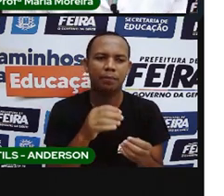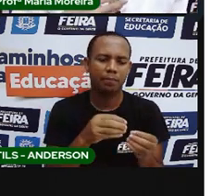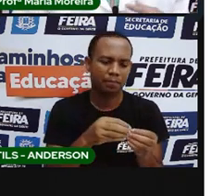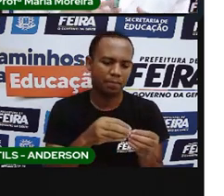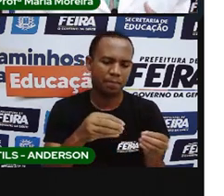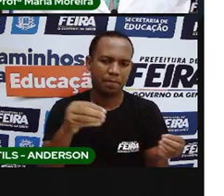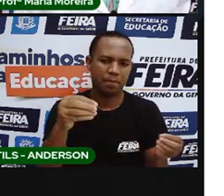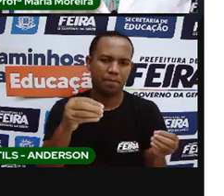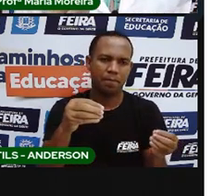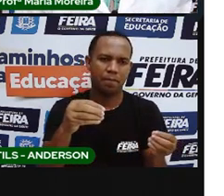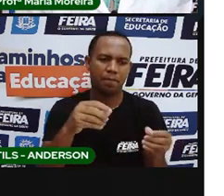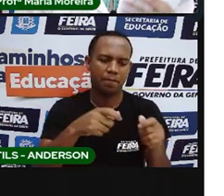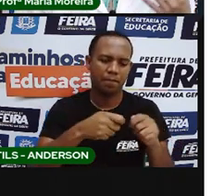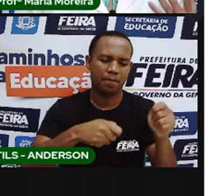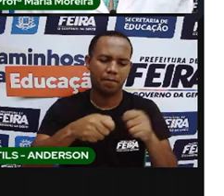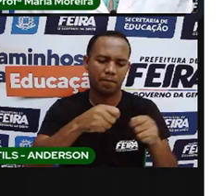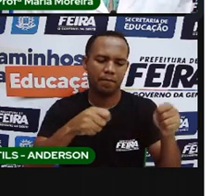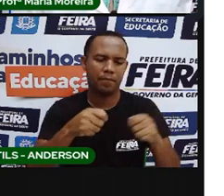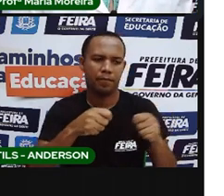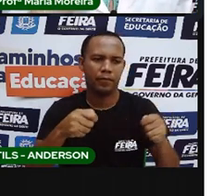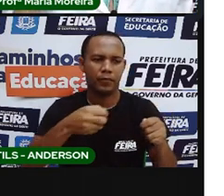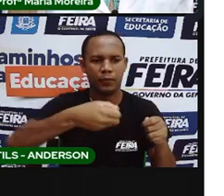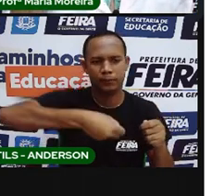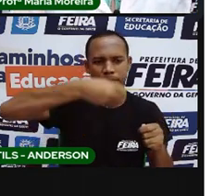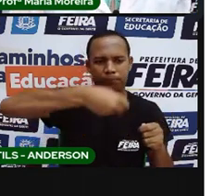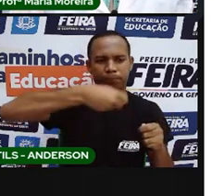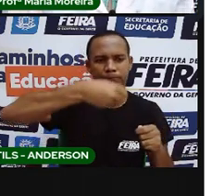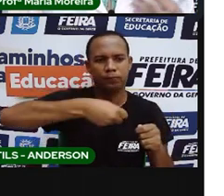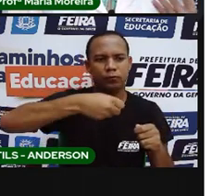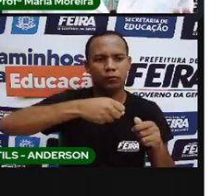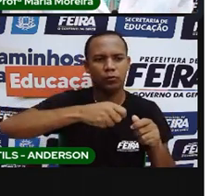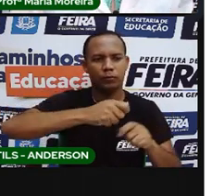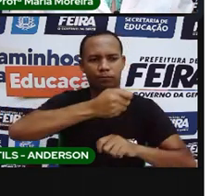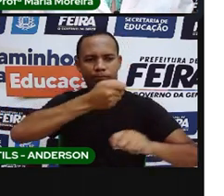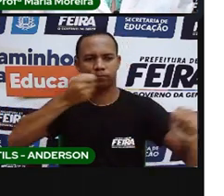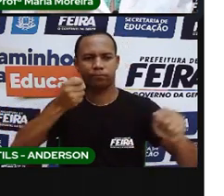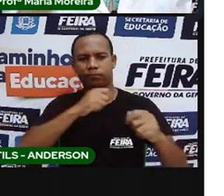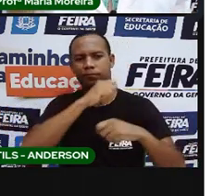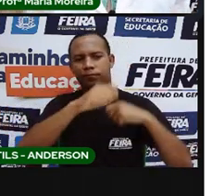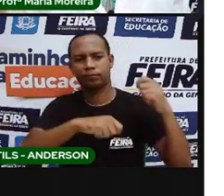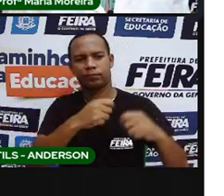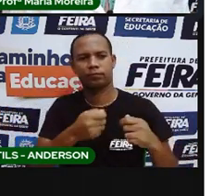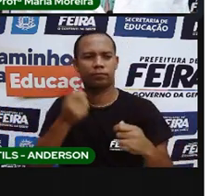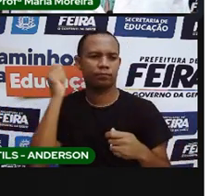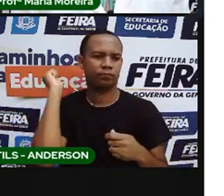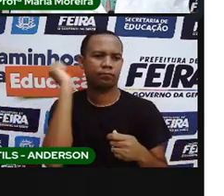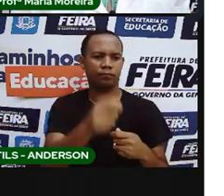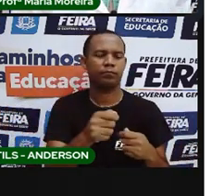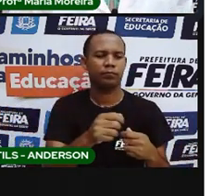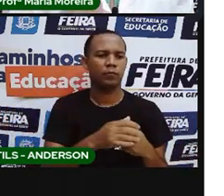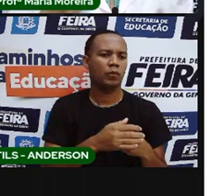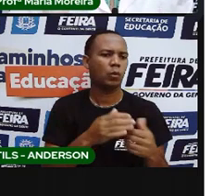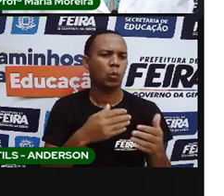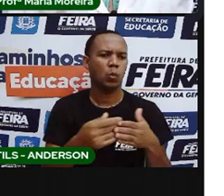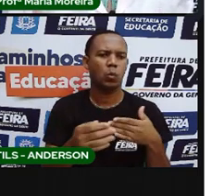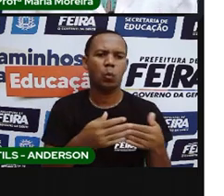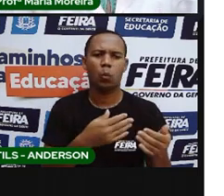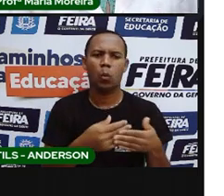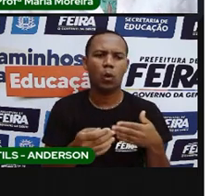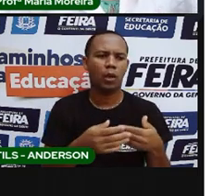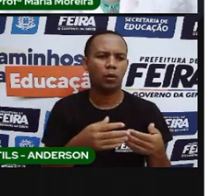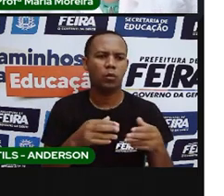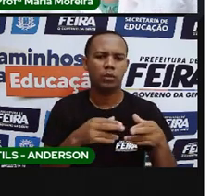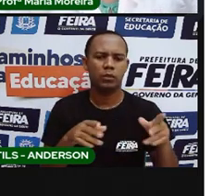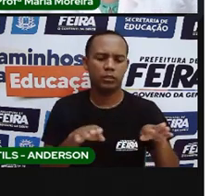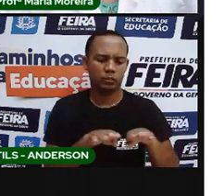para poder trançar e fazer bolsas, cordas, que eles vão utilizar ou para poder pescar, ou para poder levar na casa, ou para fazer